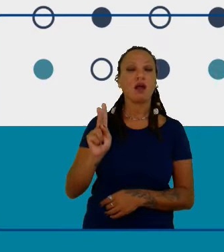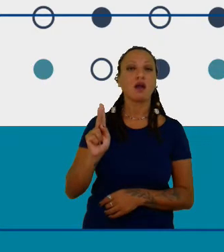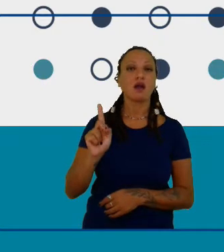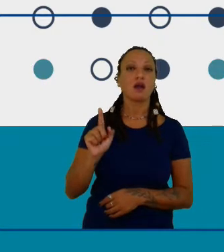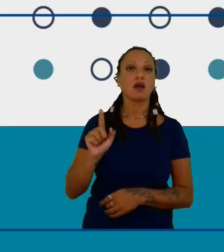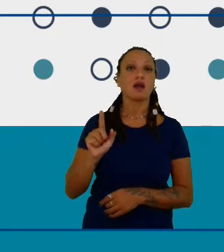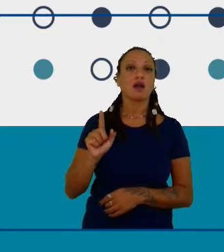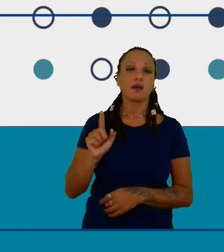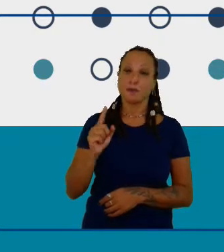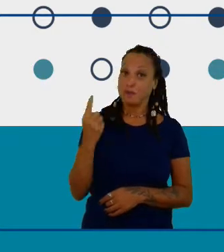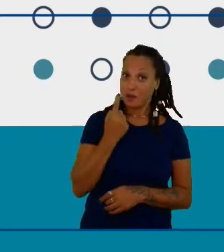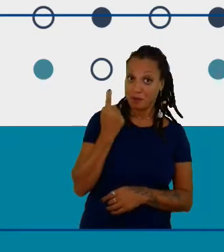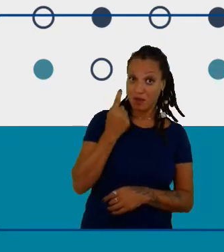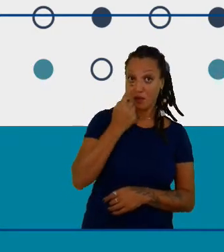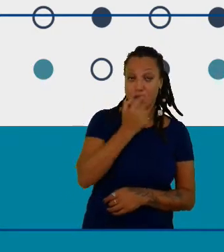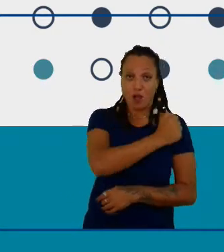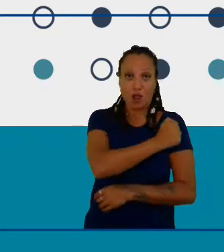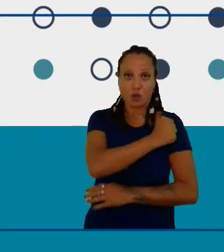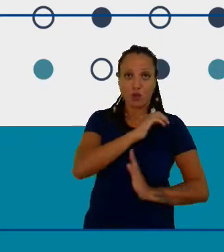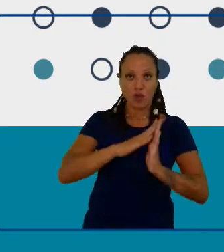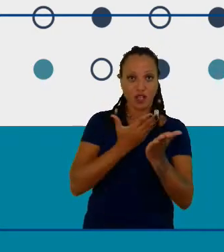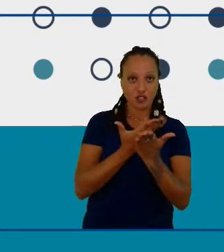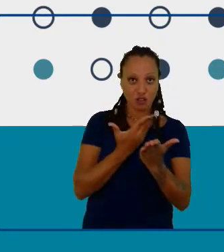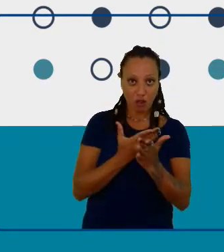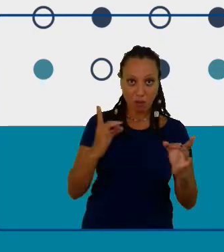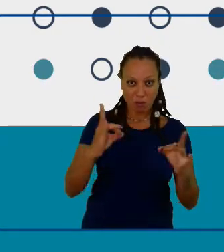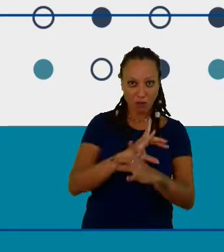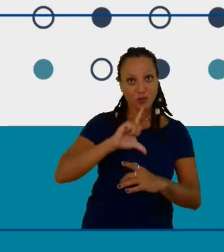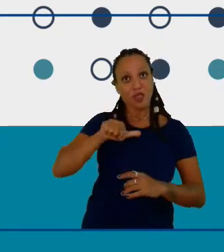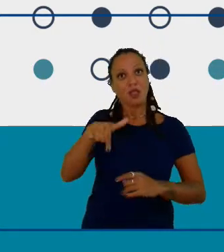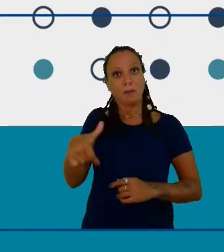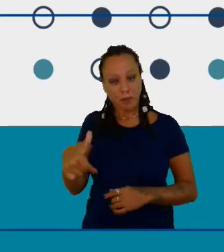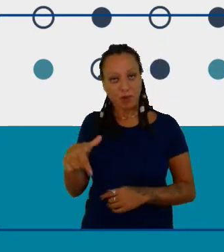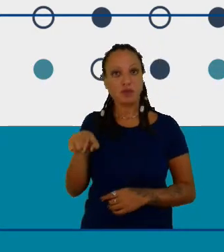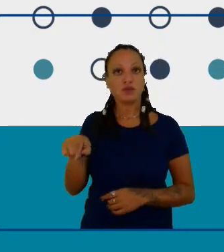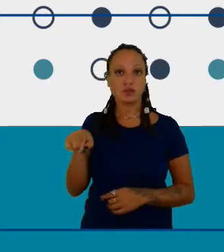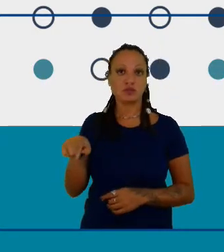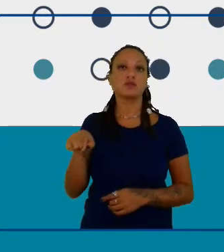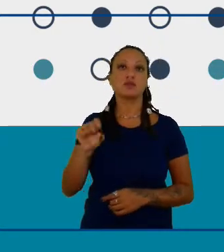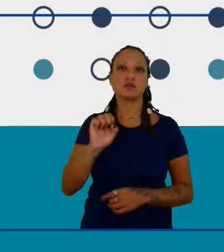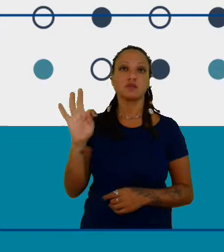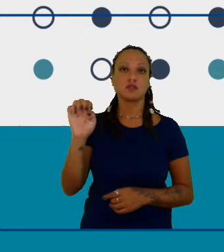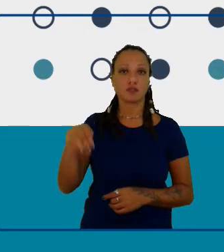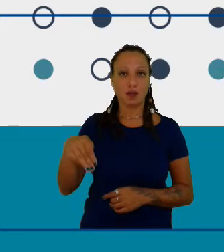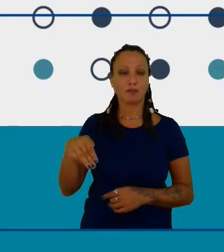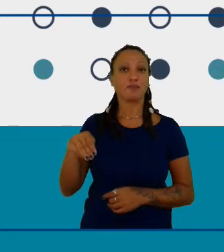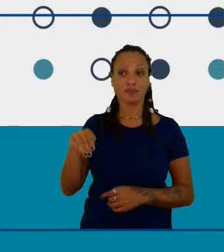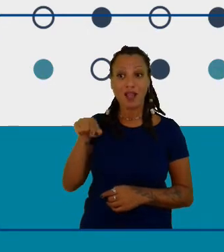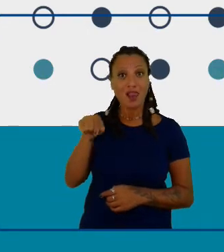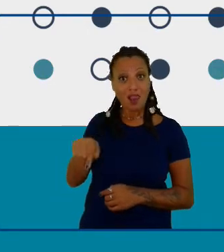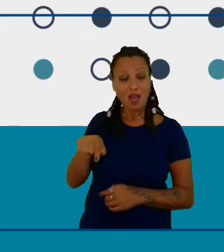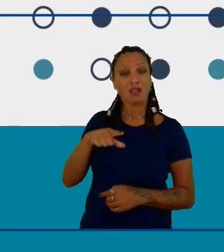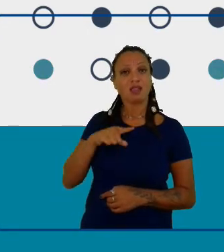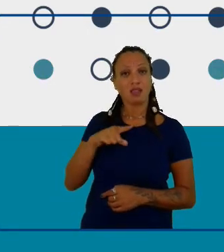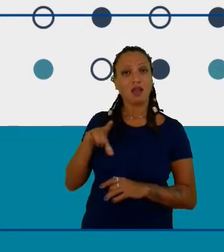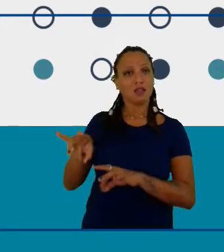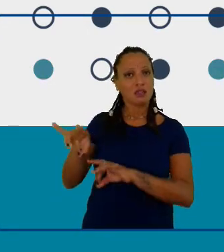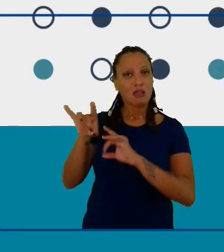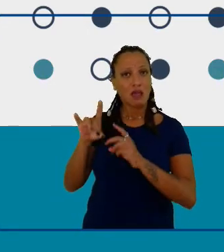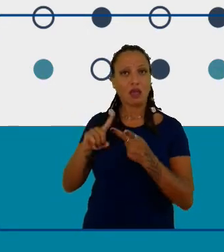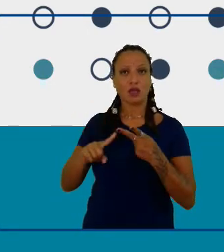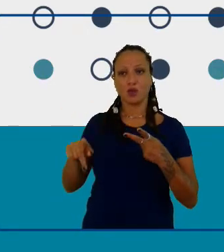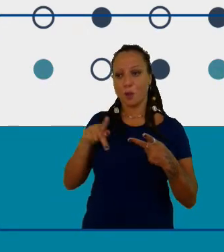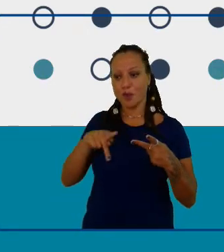escola e é tocada por técnicos, professores que não recebem nada, é um trabalho